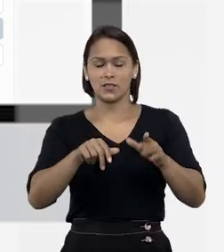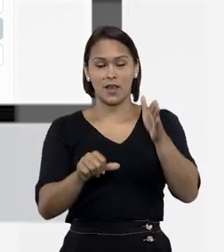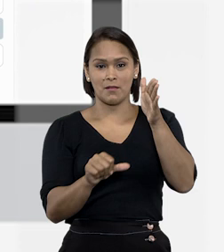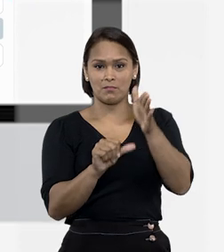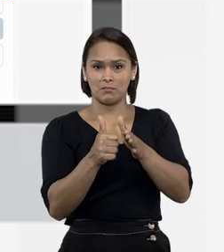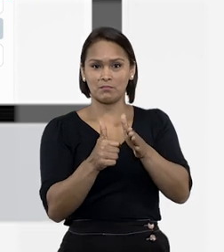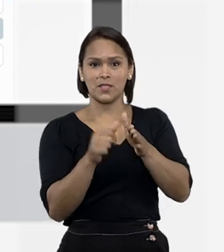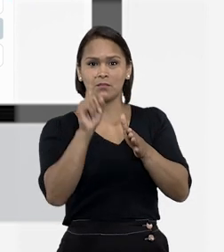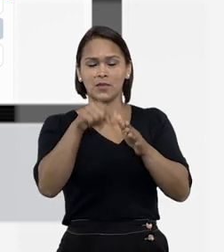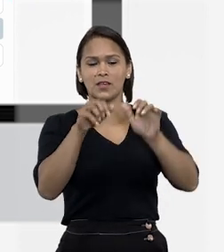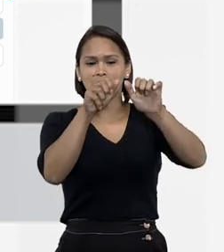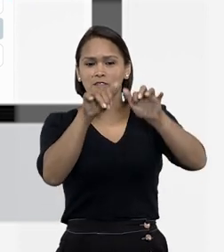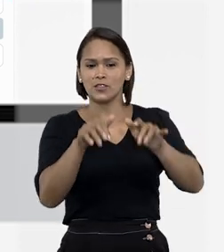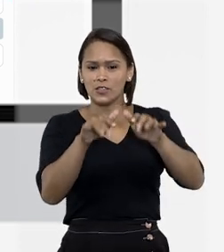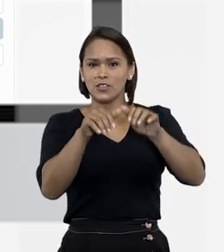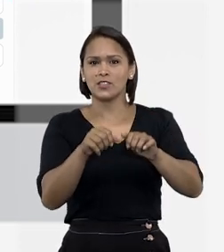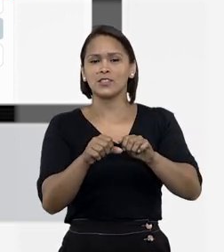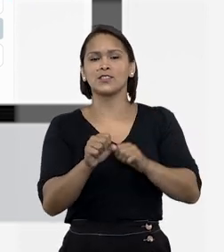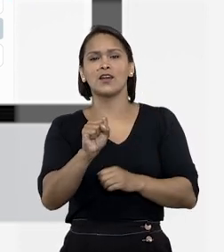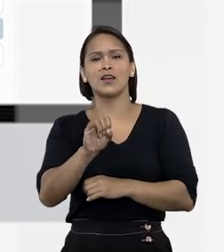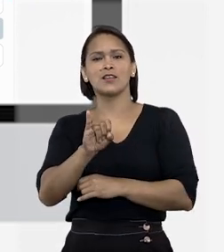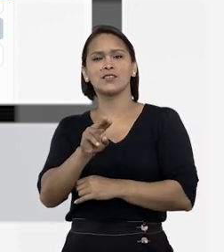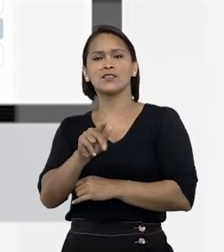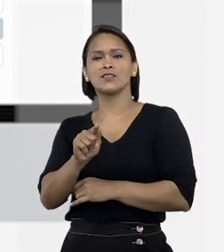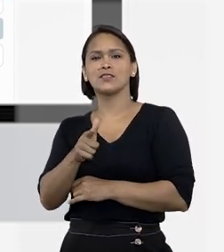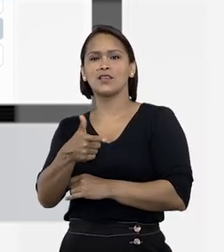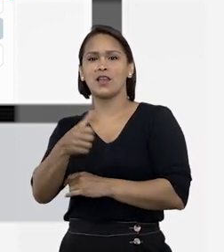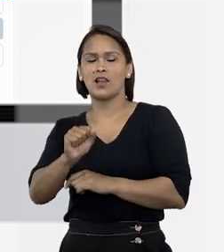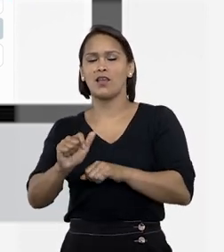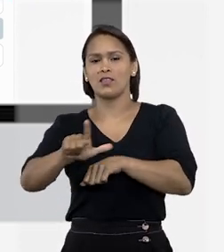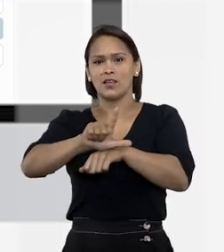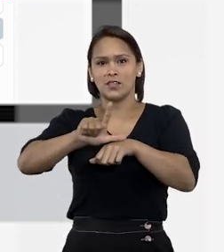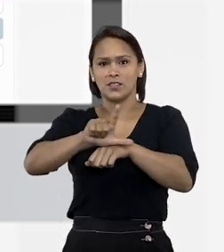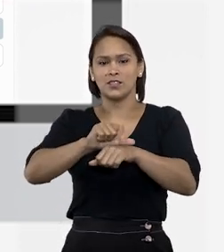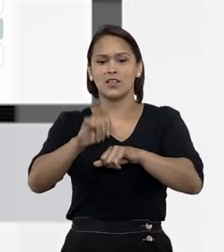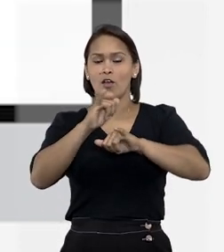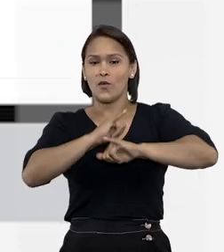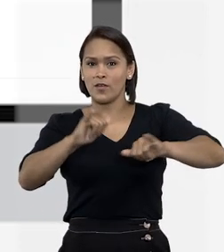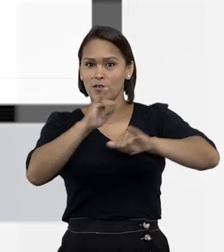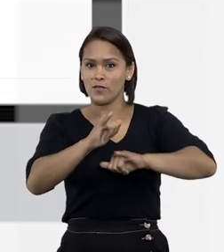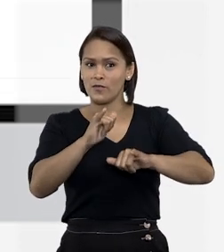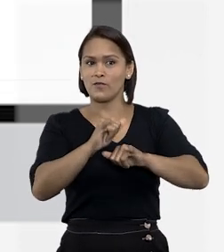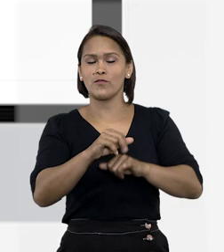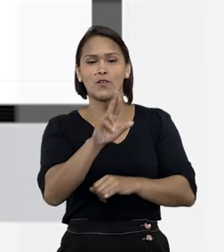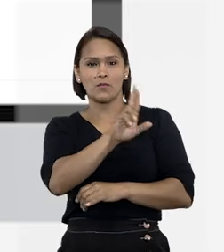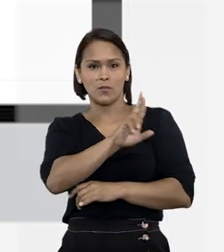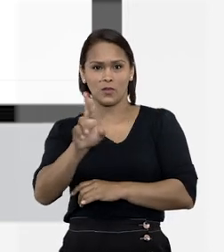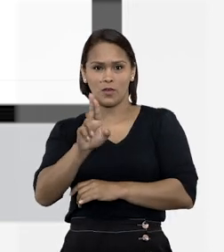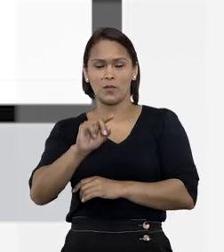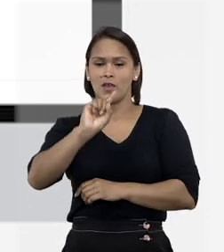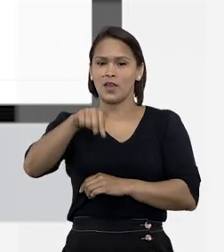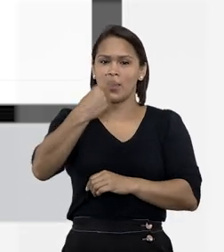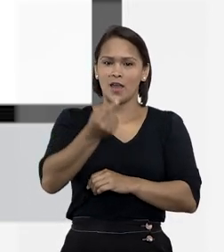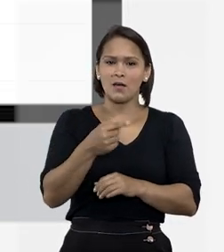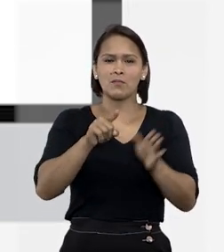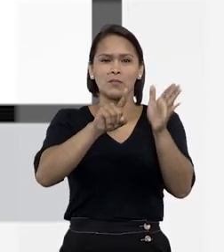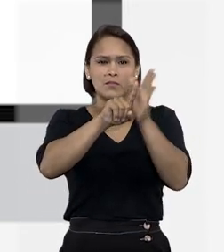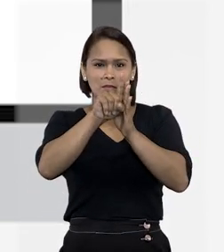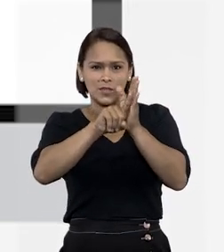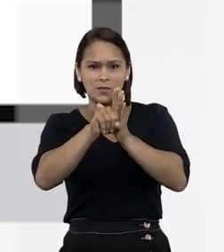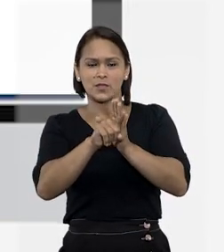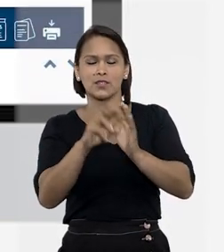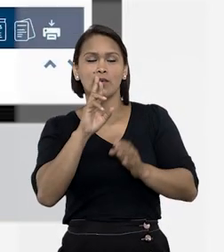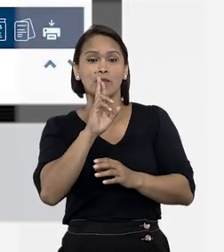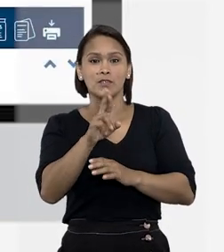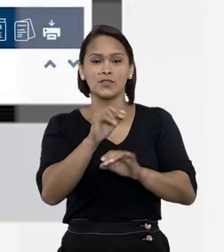primeira delas é digitar a sigla da legislação na caixa Informe a Sigla. Após clicar em Pesquisar, o